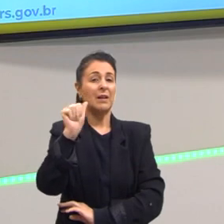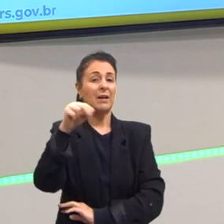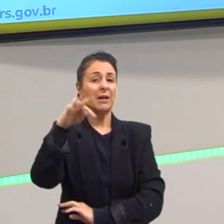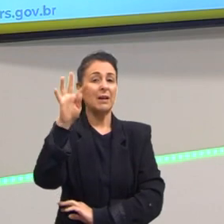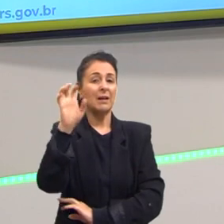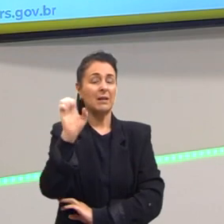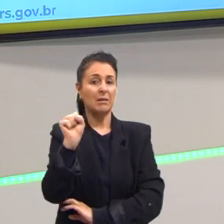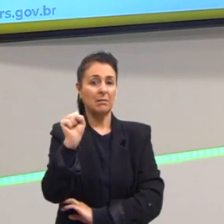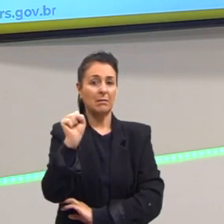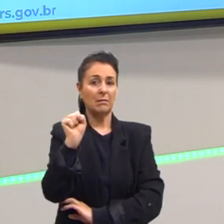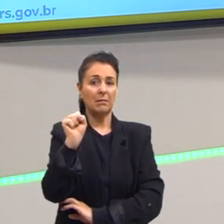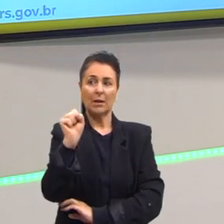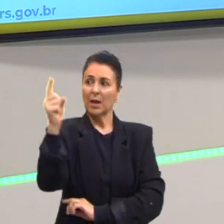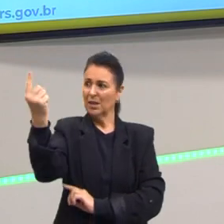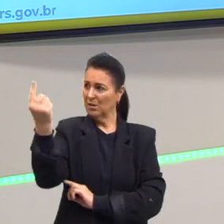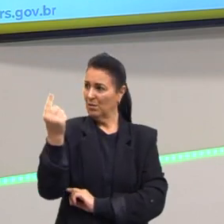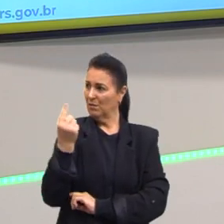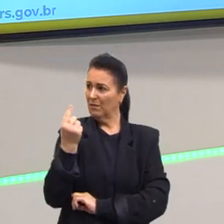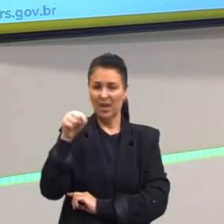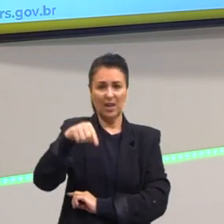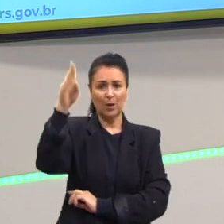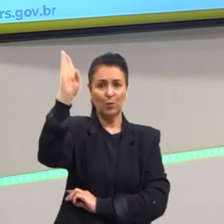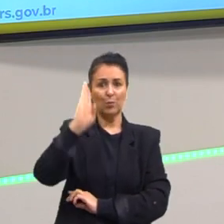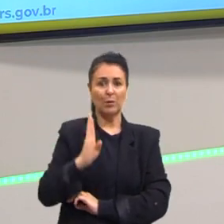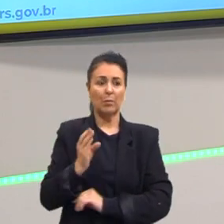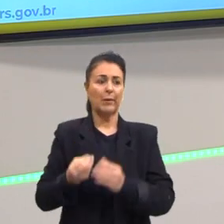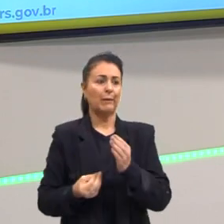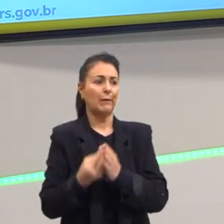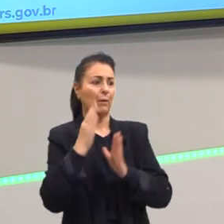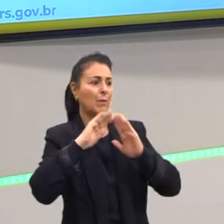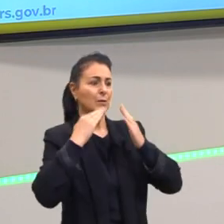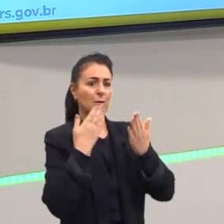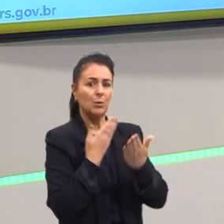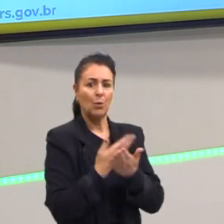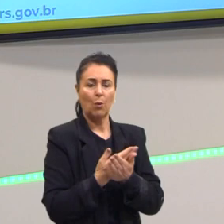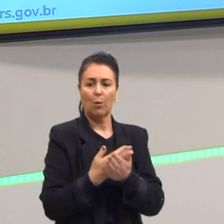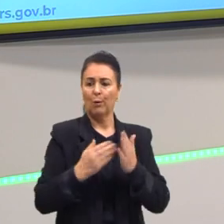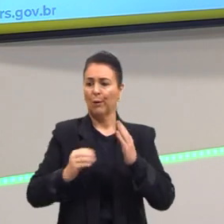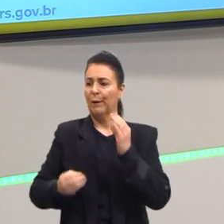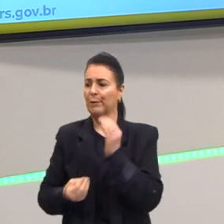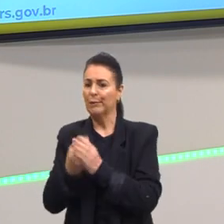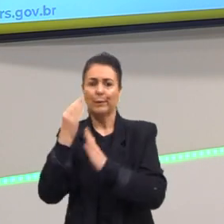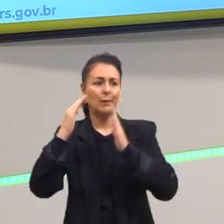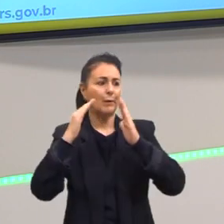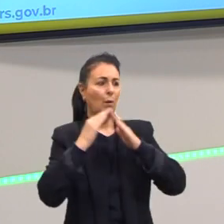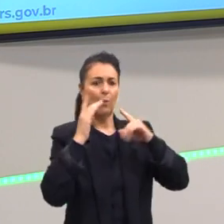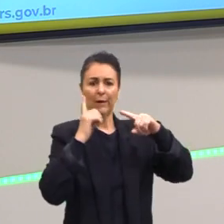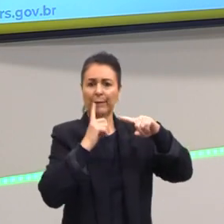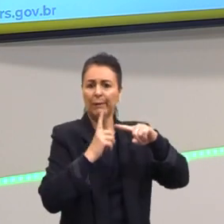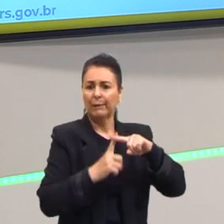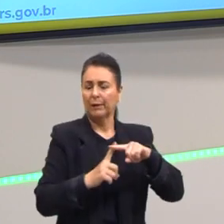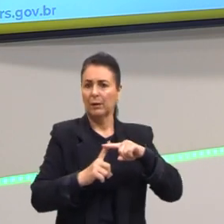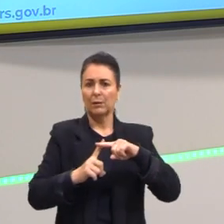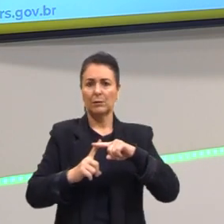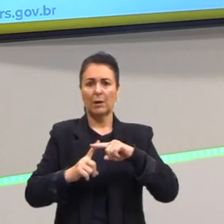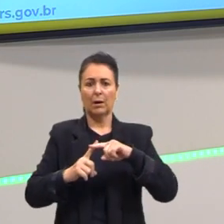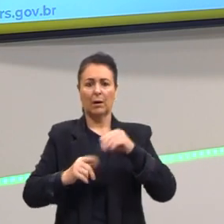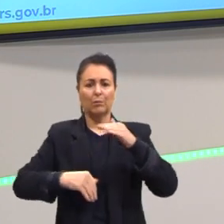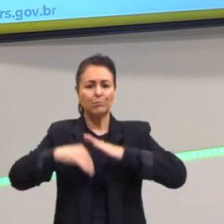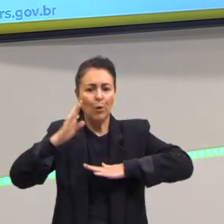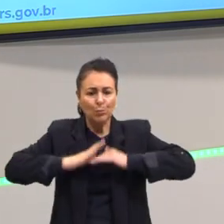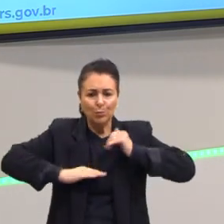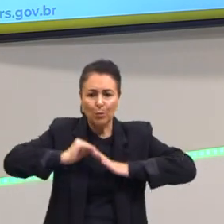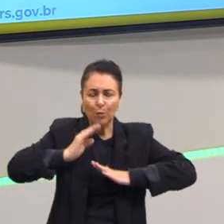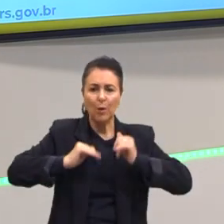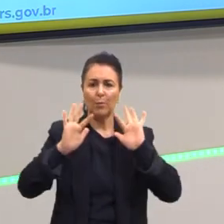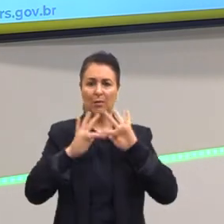vêm aqui para povoar, para criar uma escola, criar uma igreja, construir uma família no Brasil. Eles estão